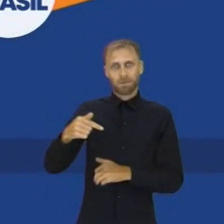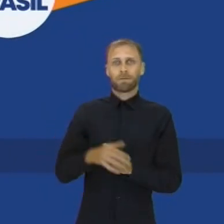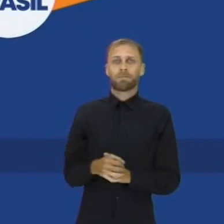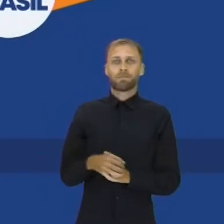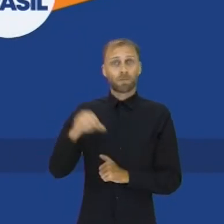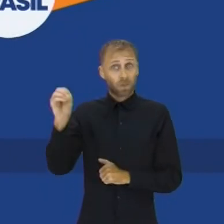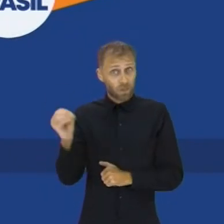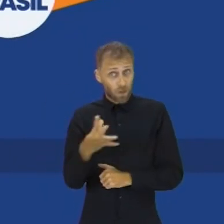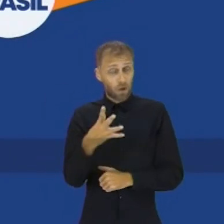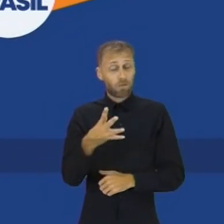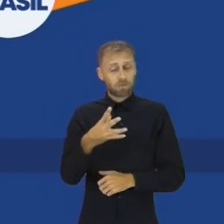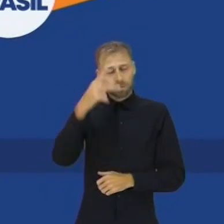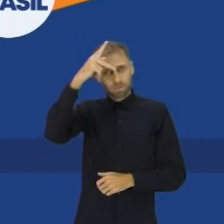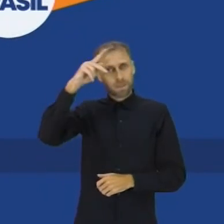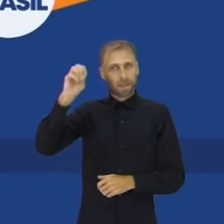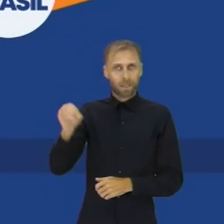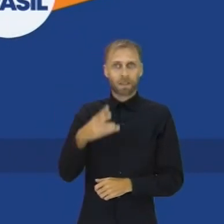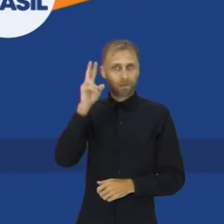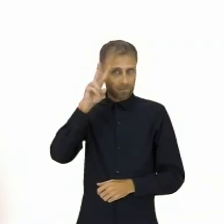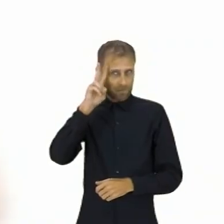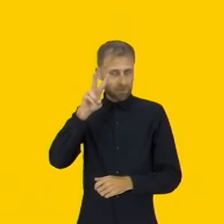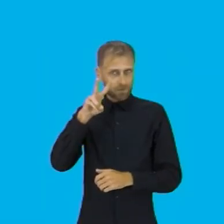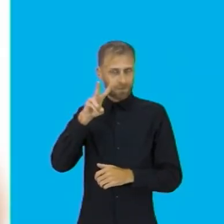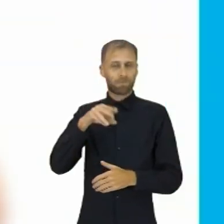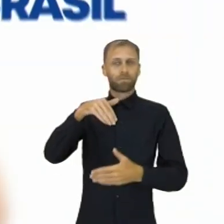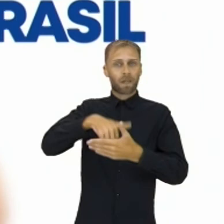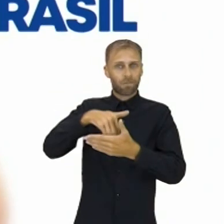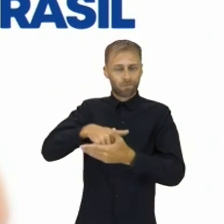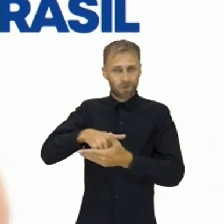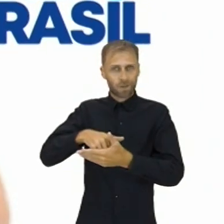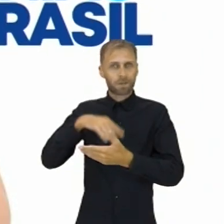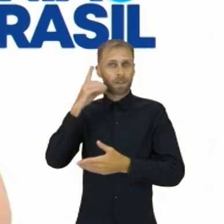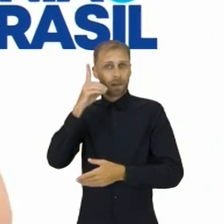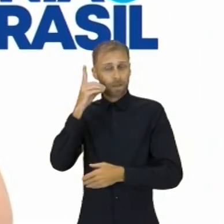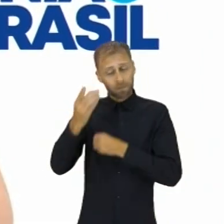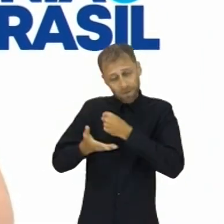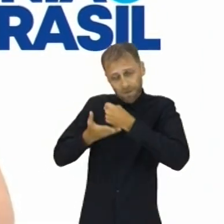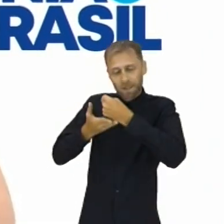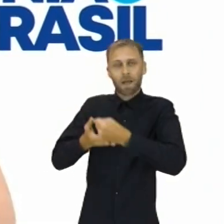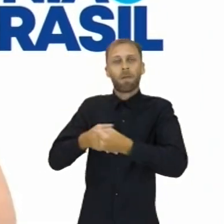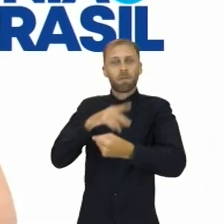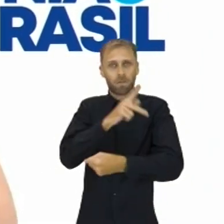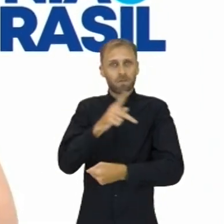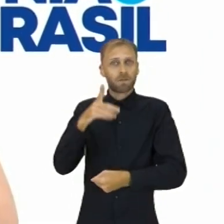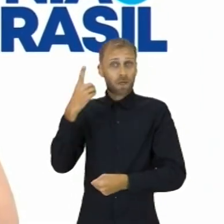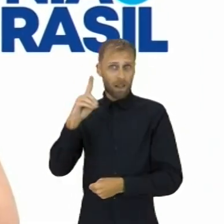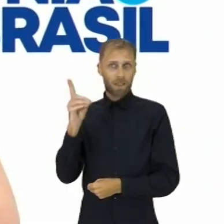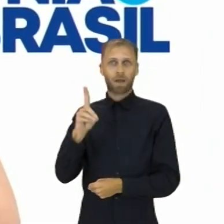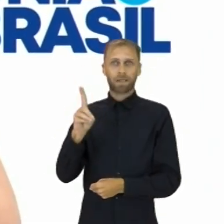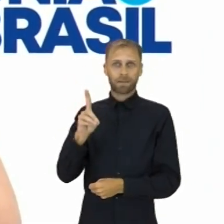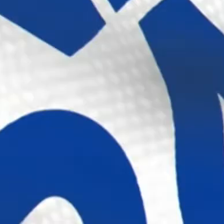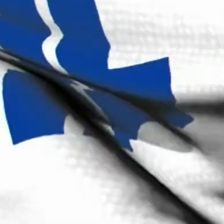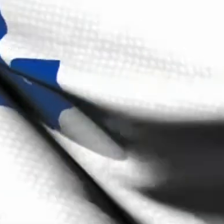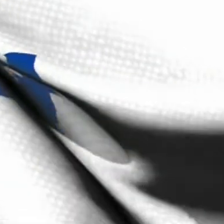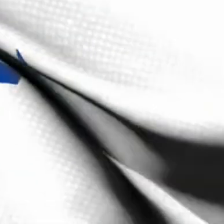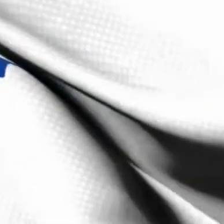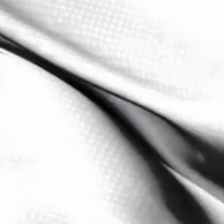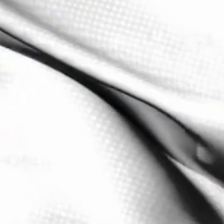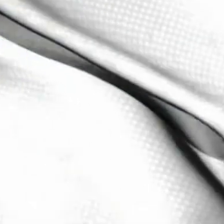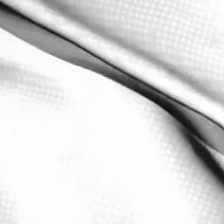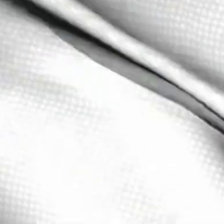O novo para uma nova história Vote nos deputados do União Brasil Que apoiam professora Dorinha para o Senado